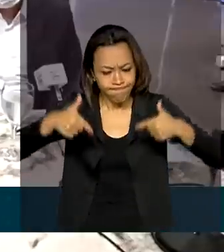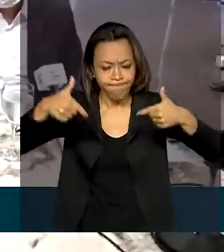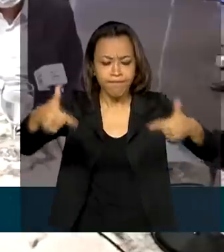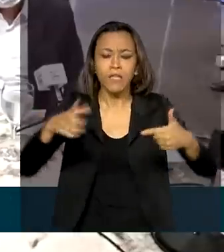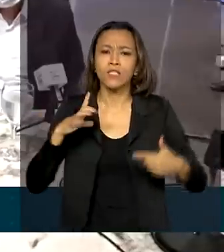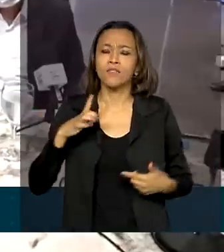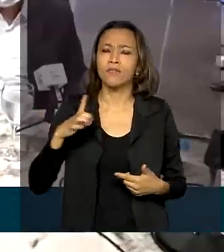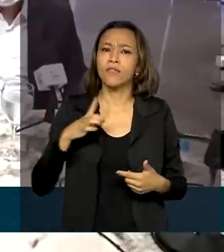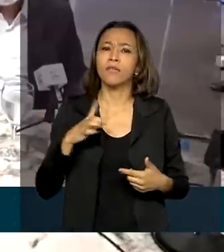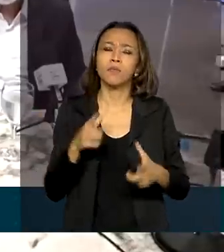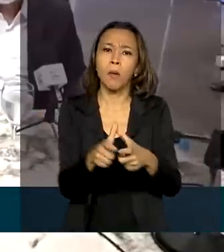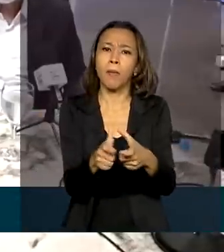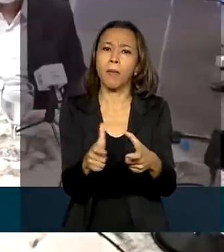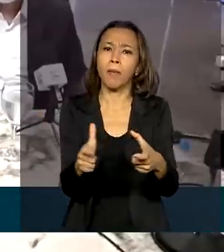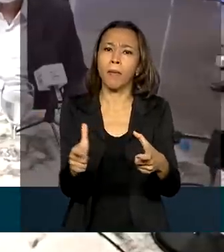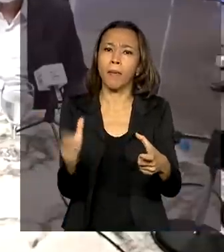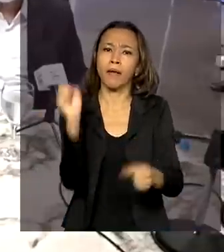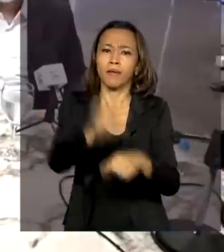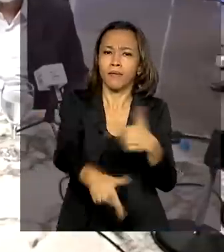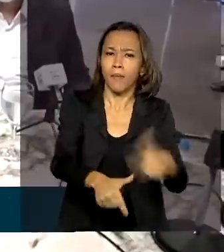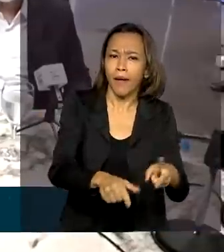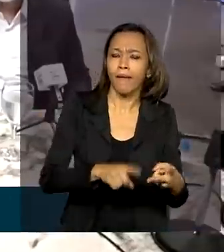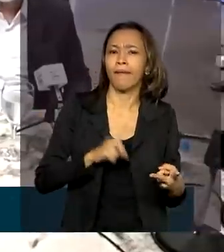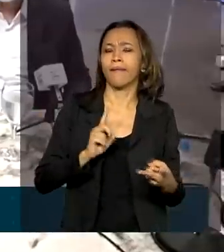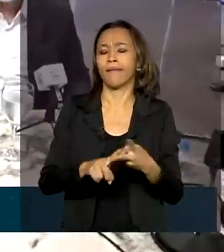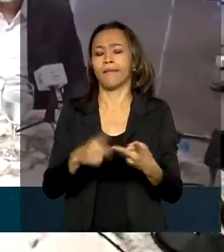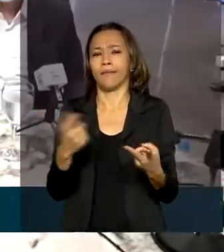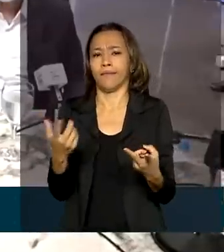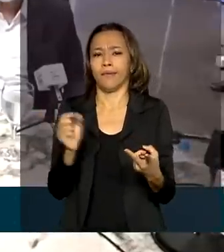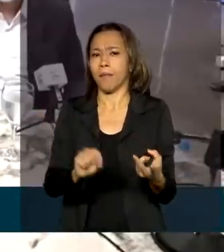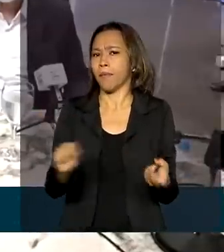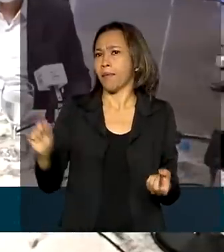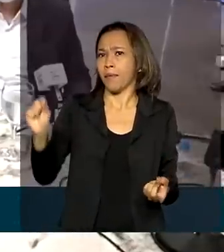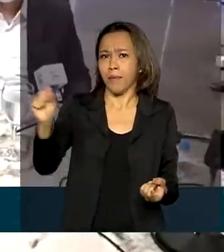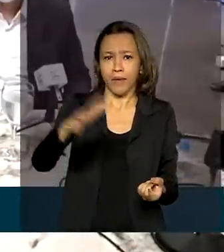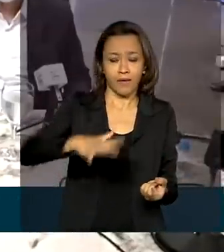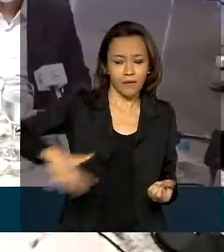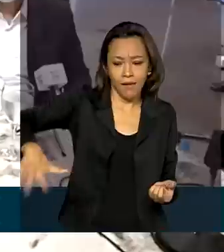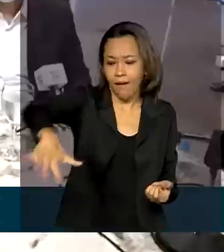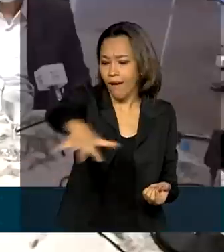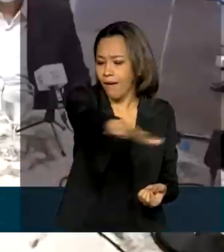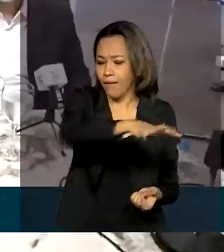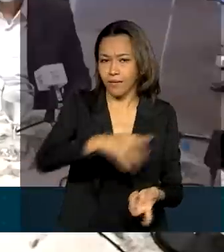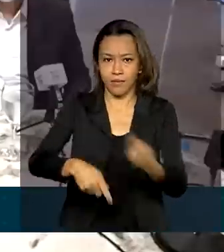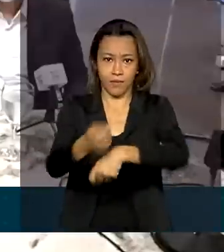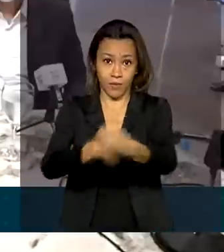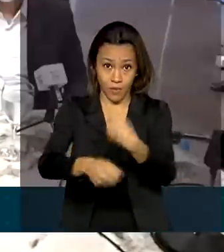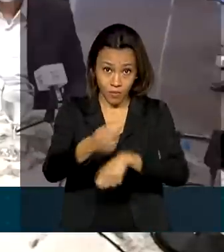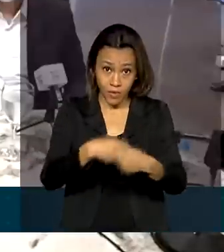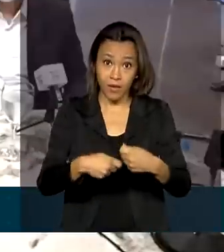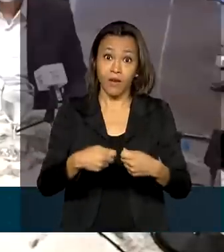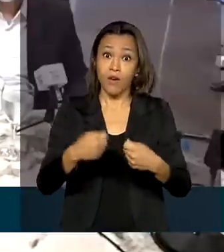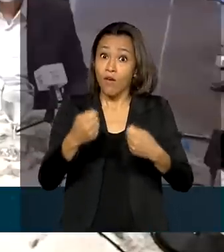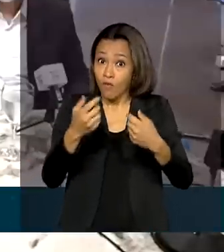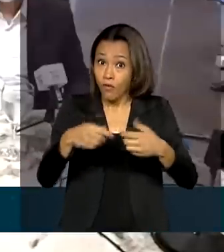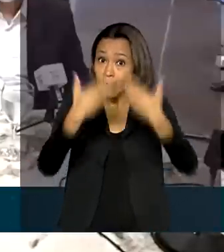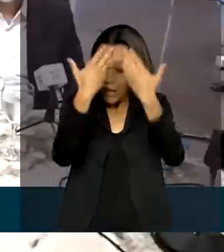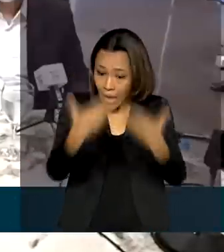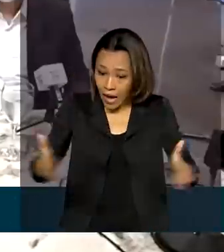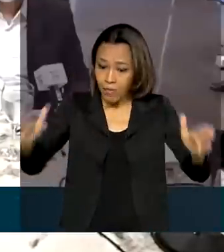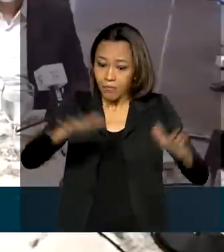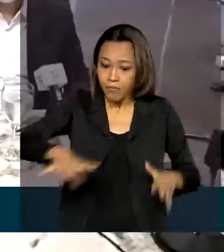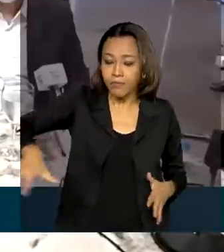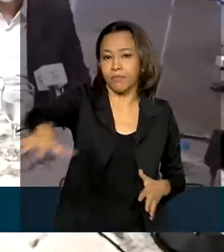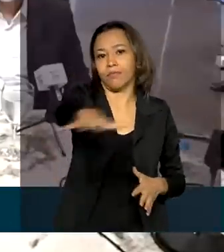aumento de geração de empregos, criação de novos empregos em todos os setores da economia. Foi abrangente, um movimento